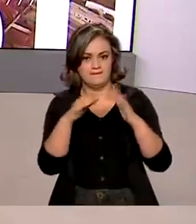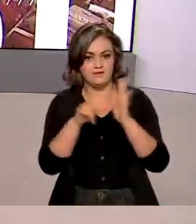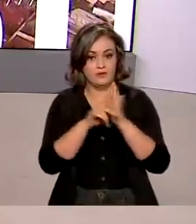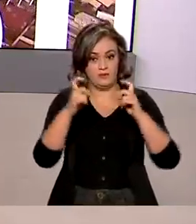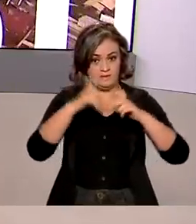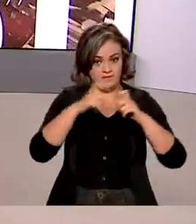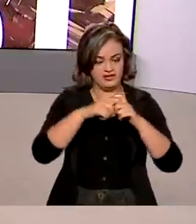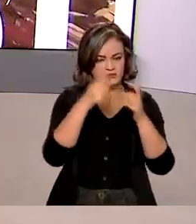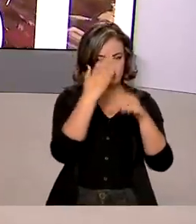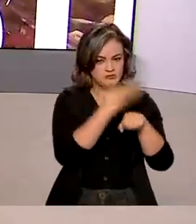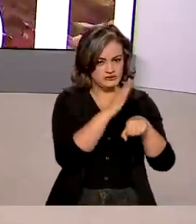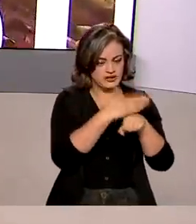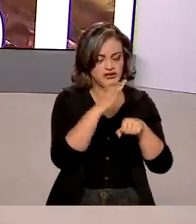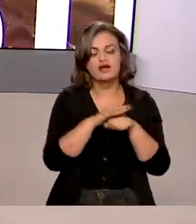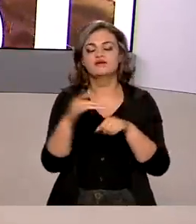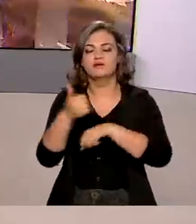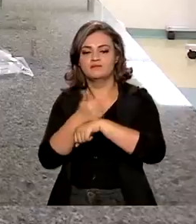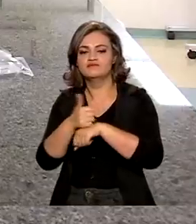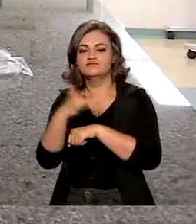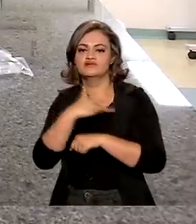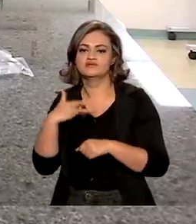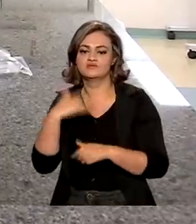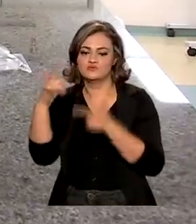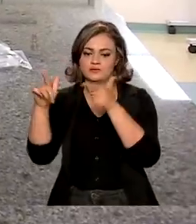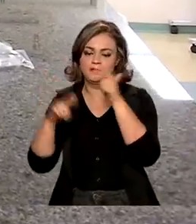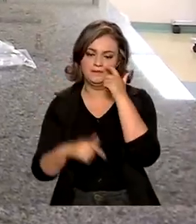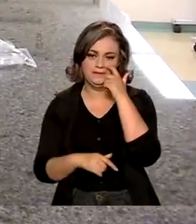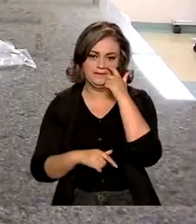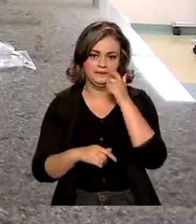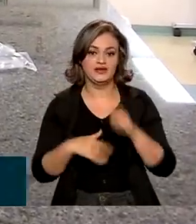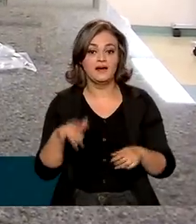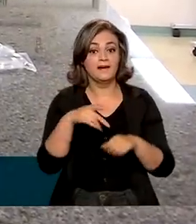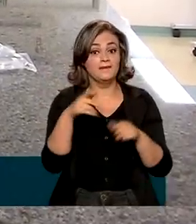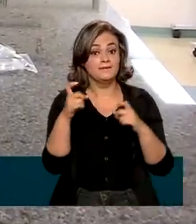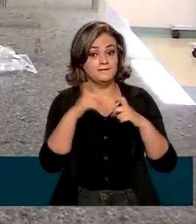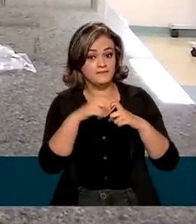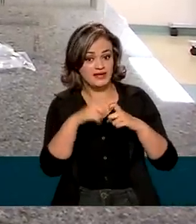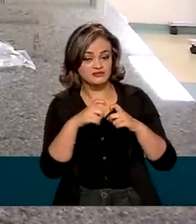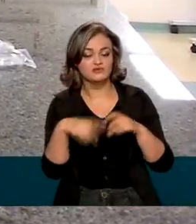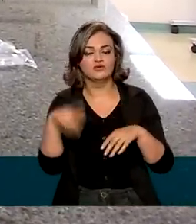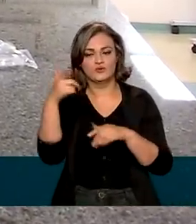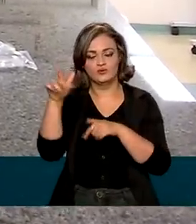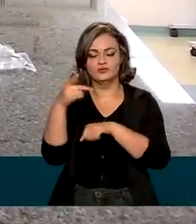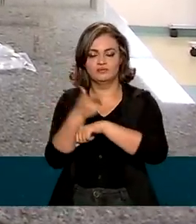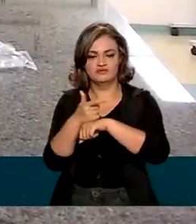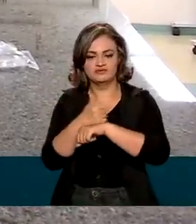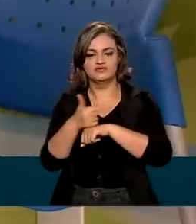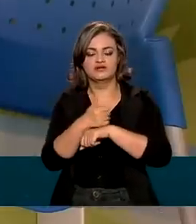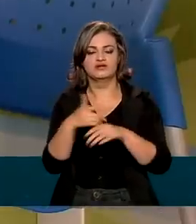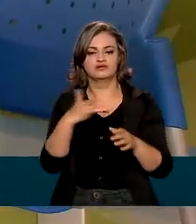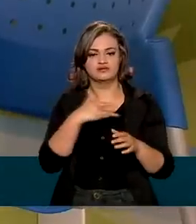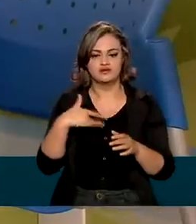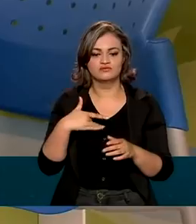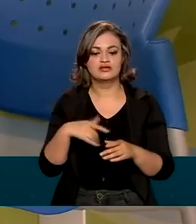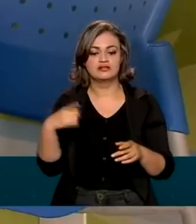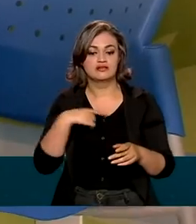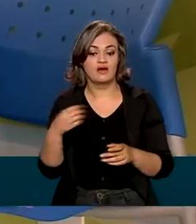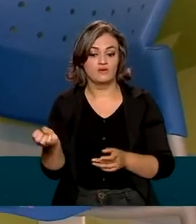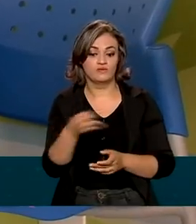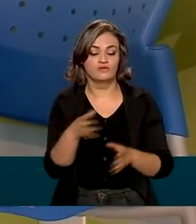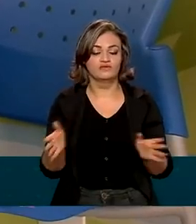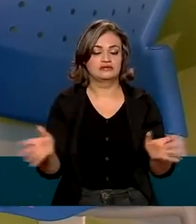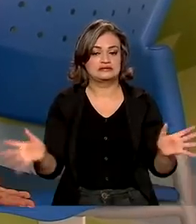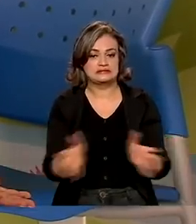profissionais da saúde de outras categorias. Médicos e profissionais de saúde contam a partir de agora com um novo